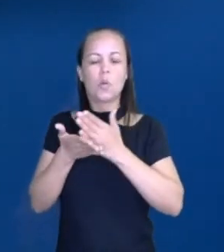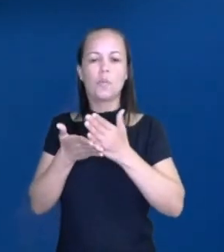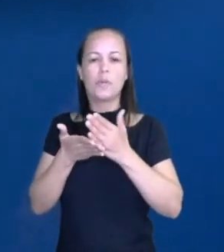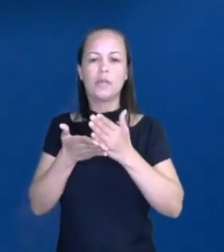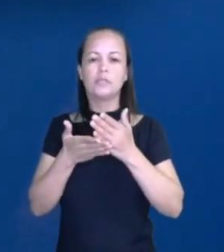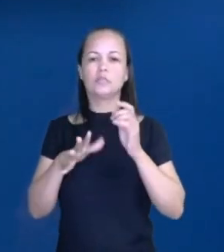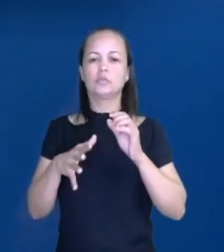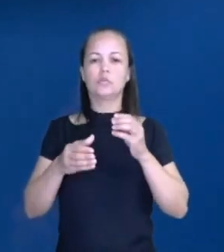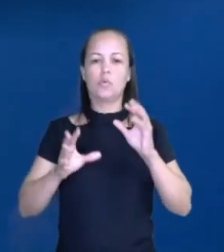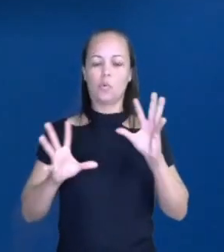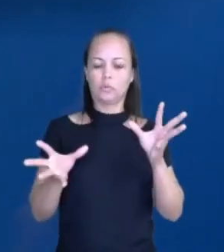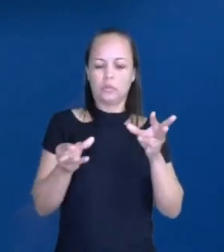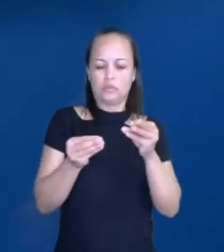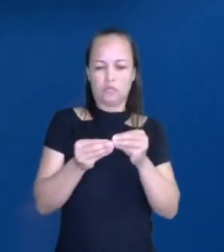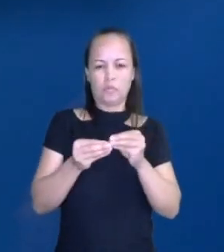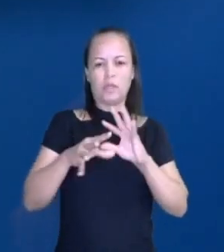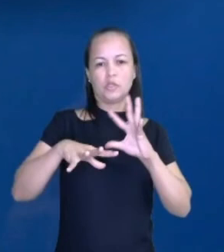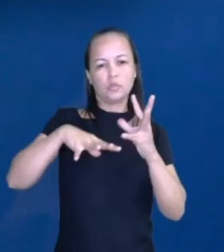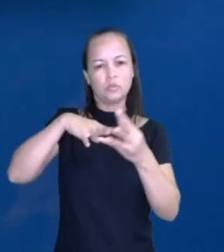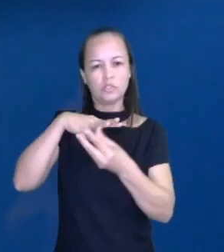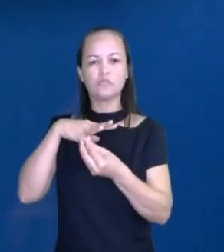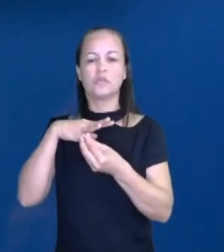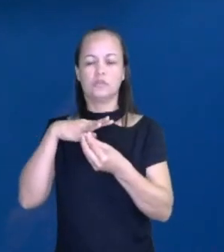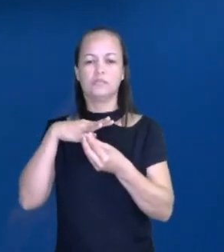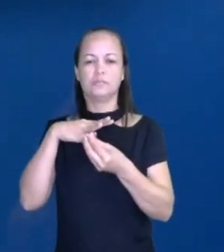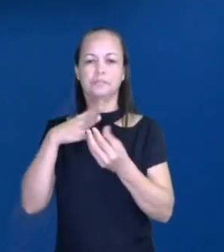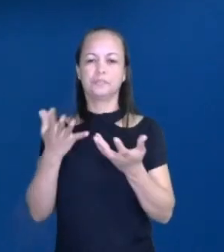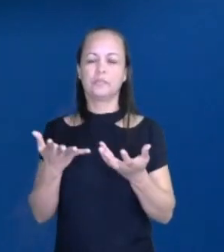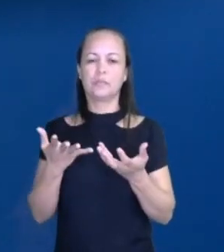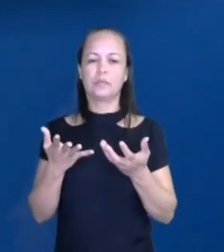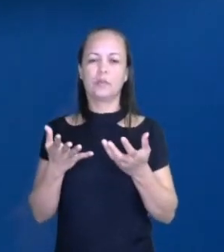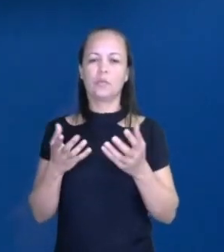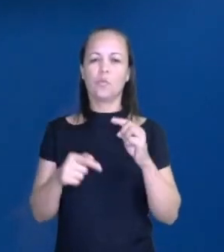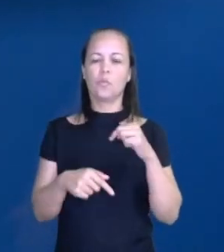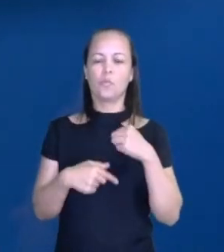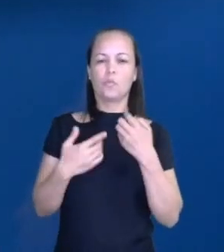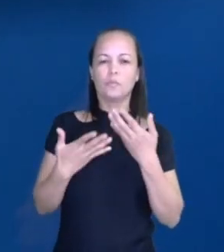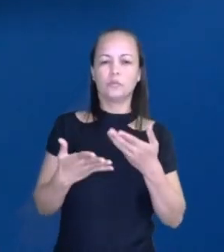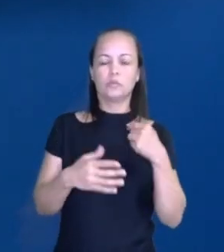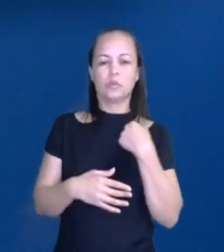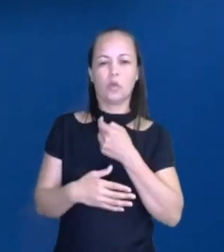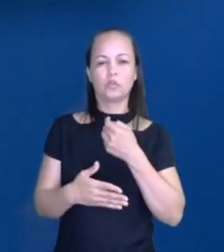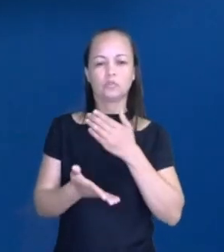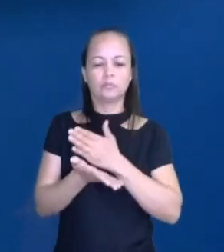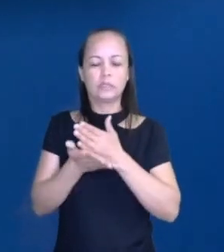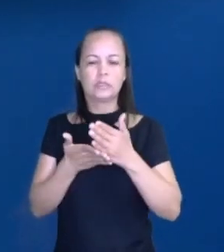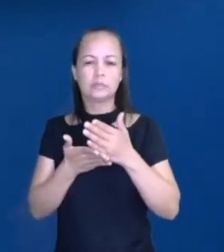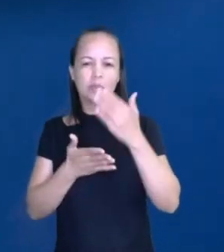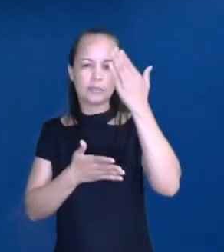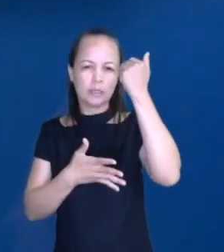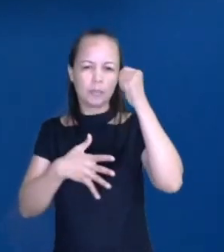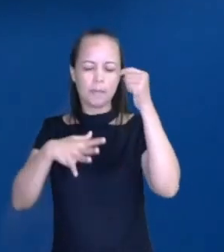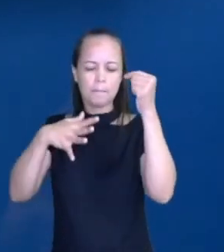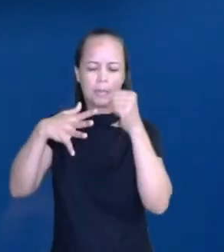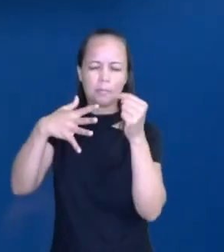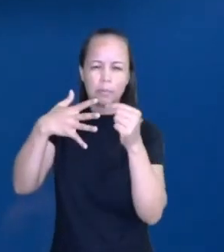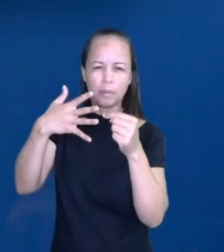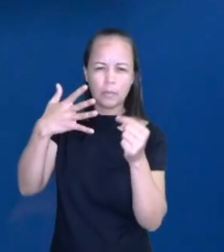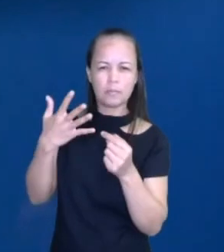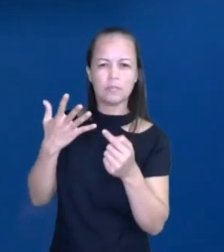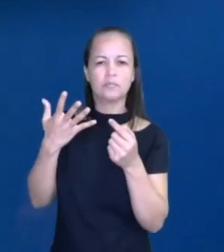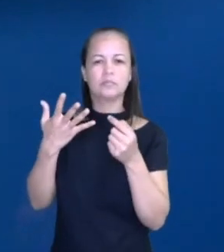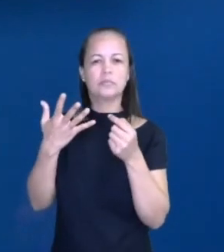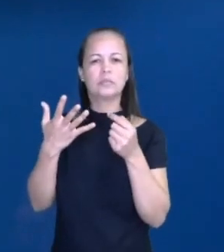desfecho. Quando a gente começa a saber desses pontos, fica bem mais fácil de a gente